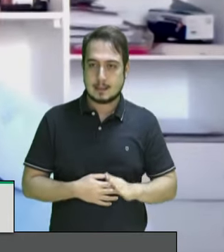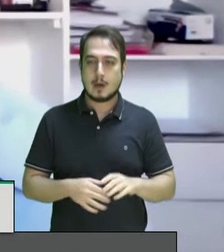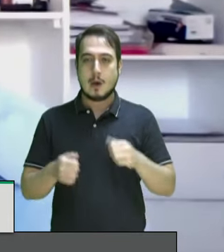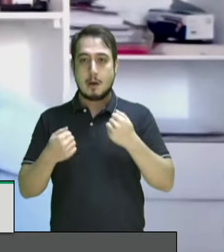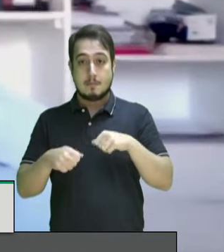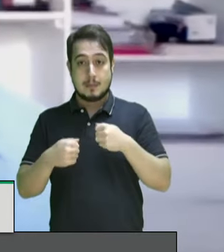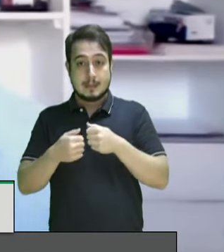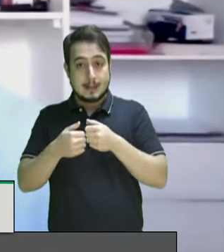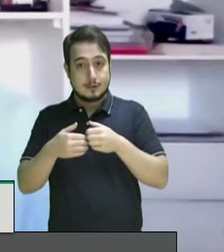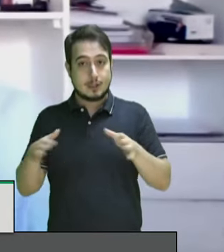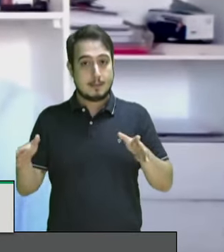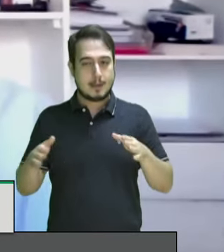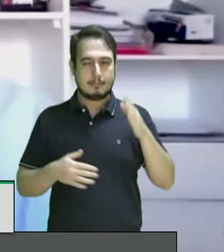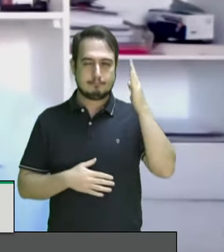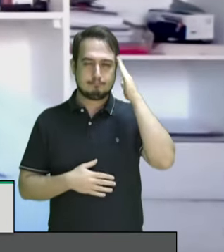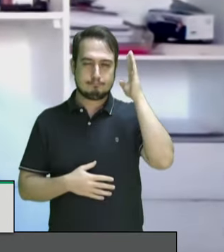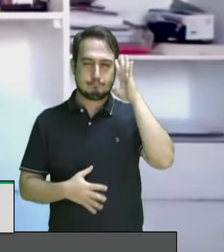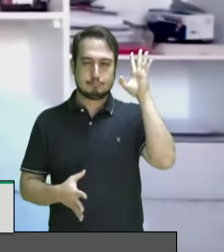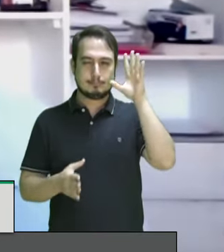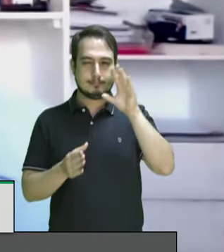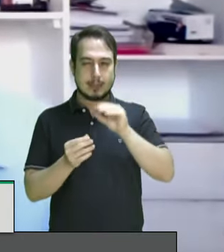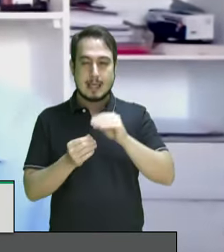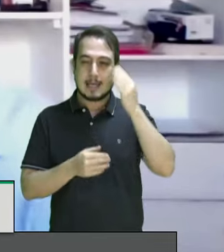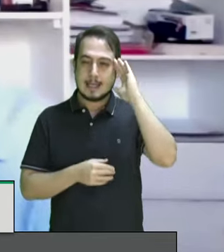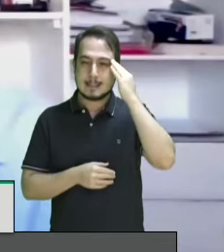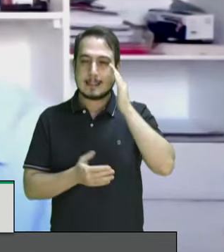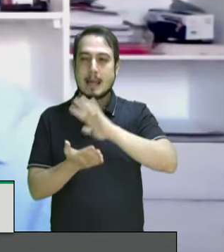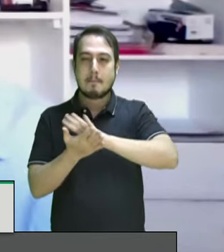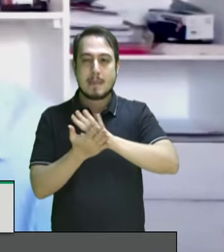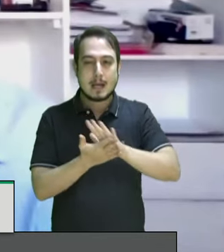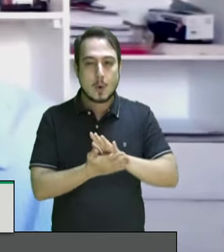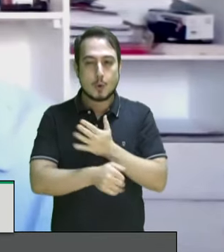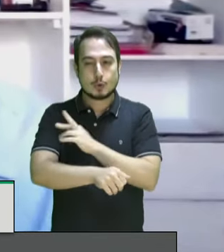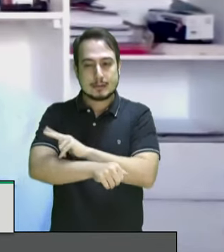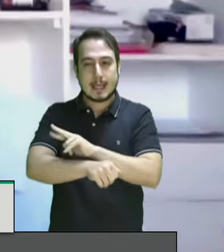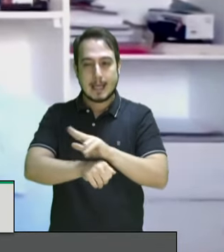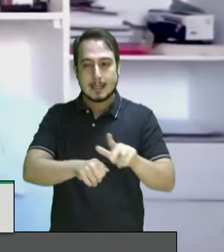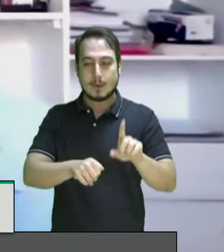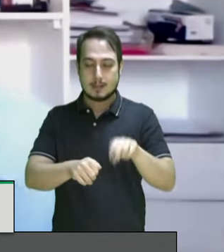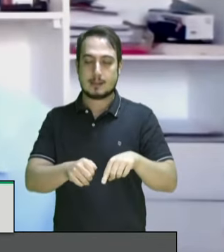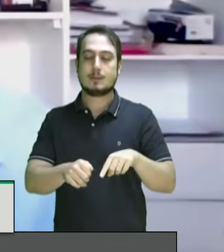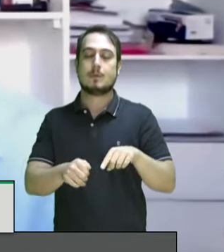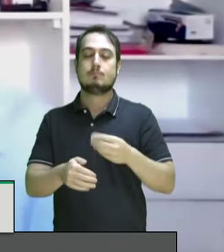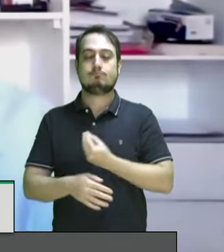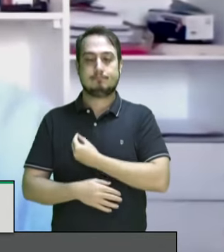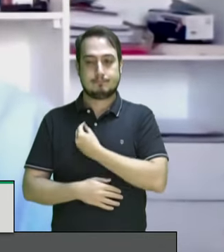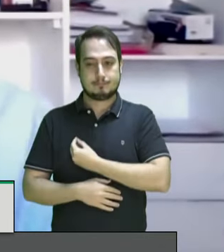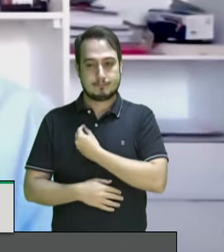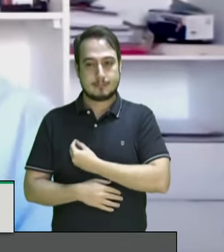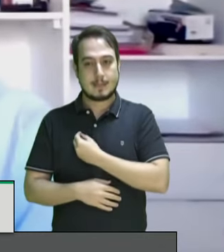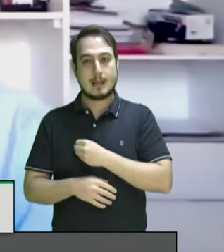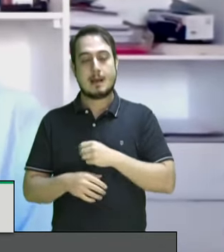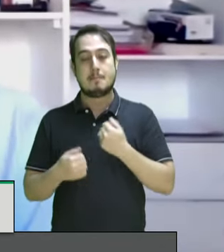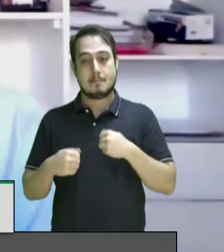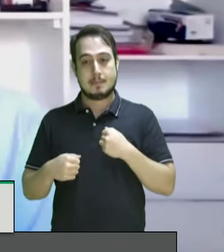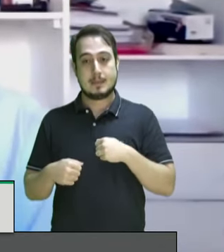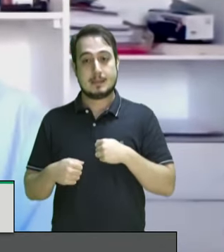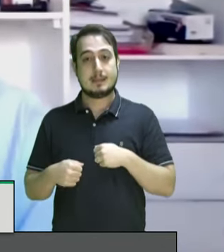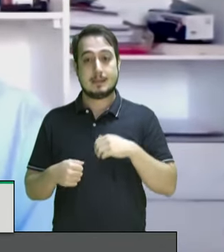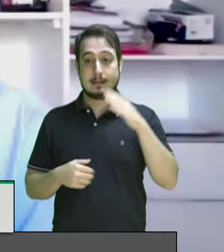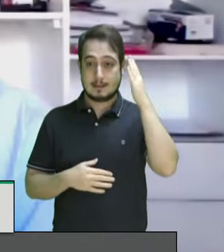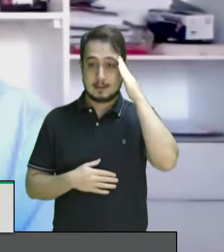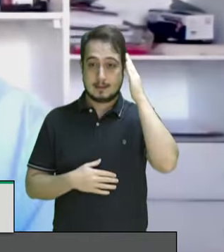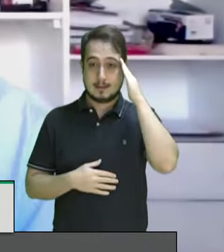de haver o reconhecimento do racismo no Brasil, que infelizmente autoridades públicas do nosso país, começando pelo presidente